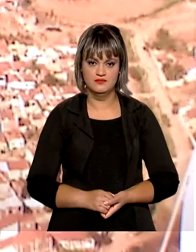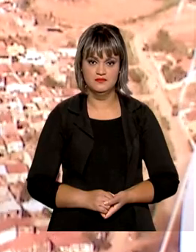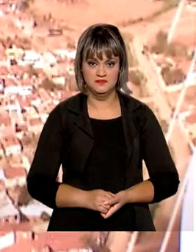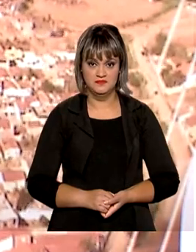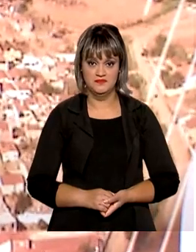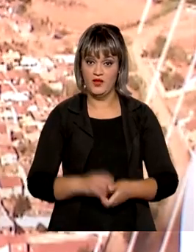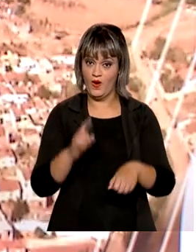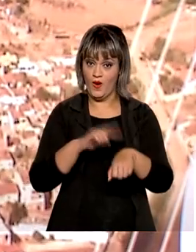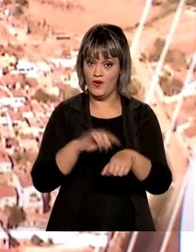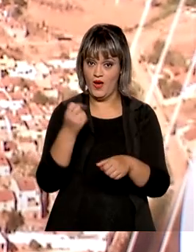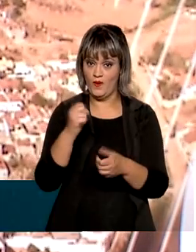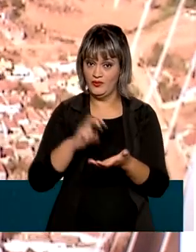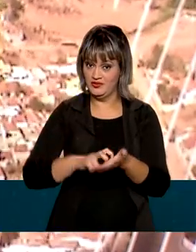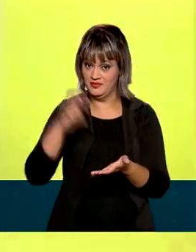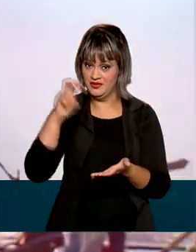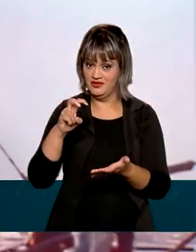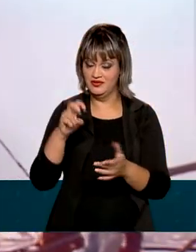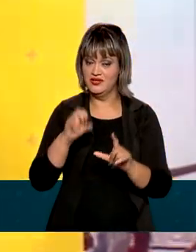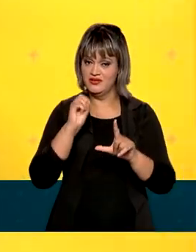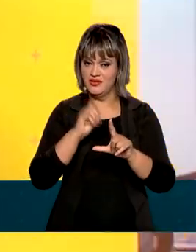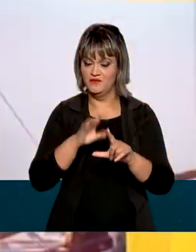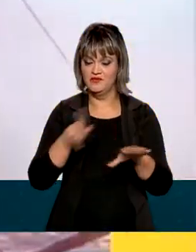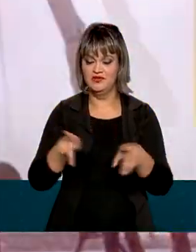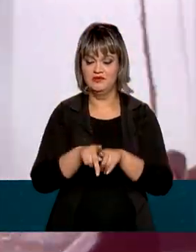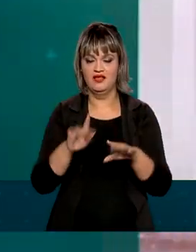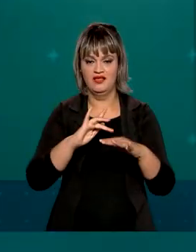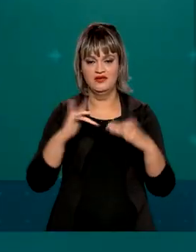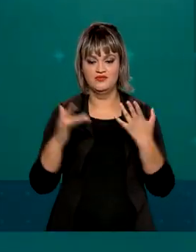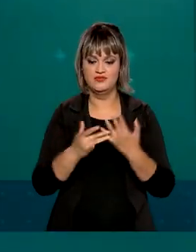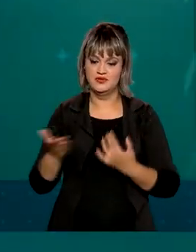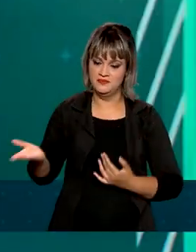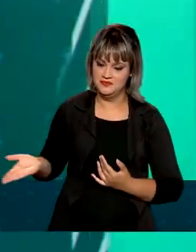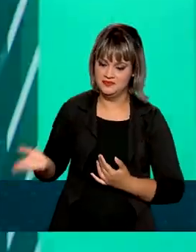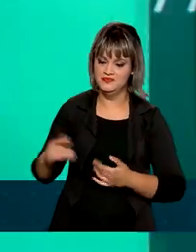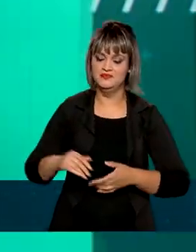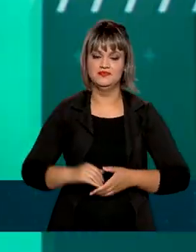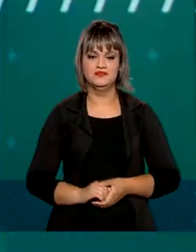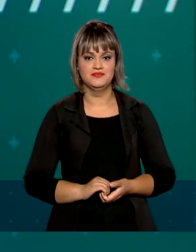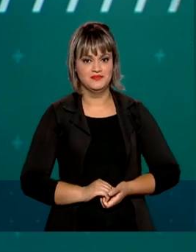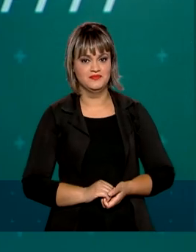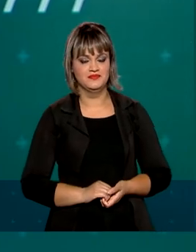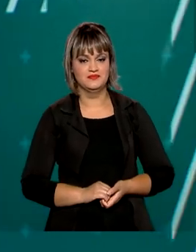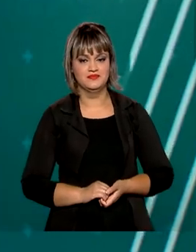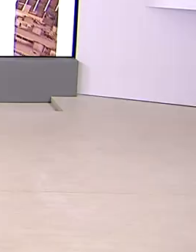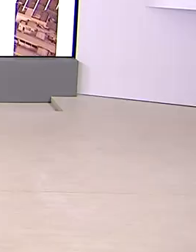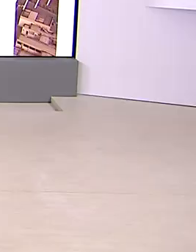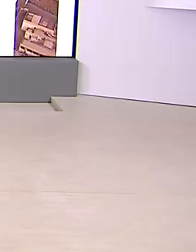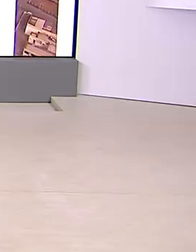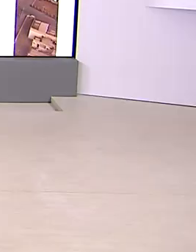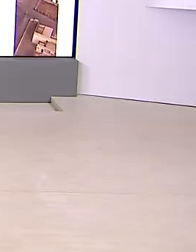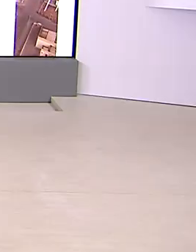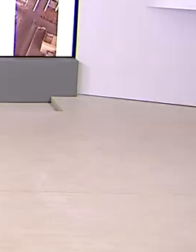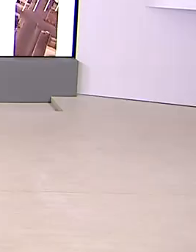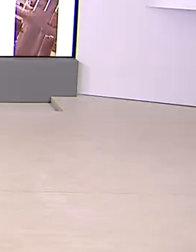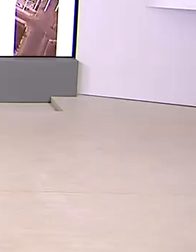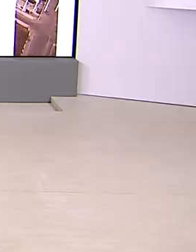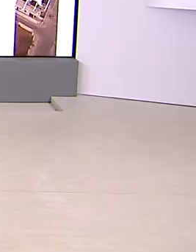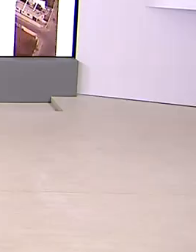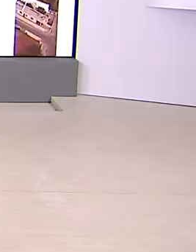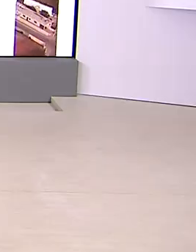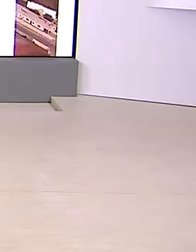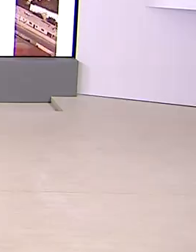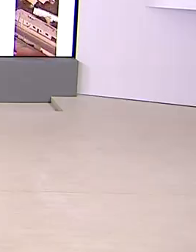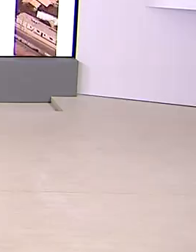São 8 horas da manhã. Estamos ao vivo pela TV Brasil e nossas redes sociais. Três ministros